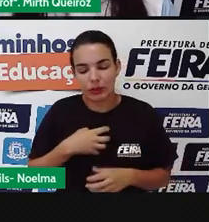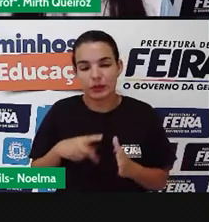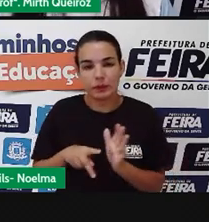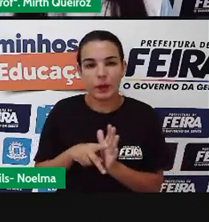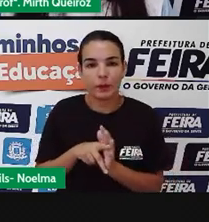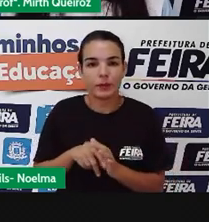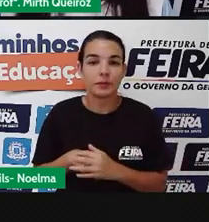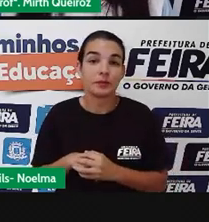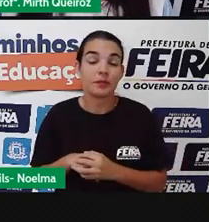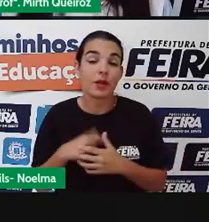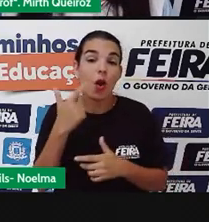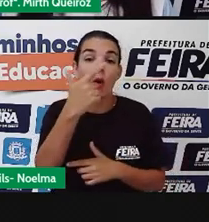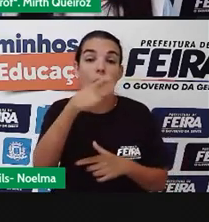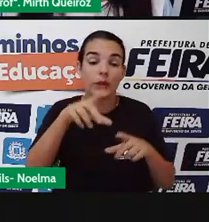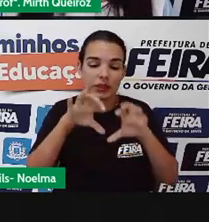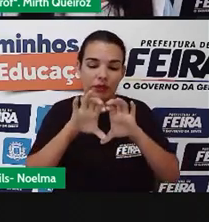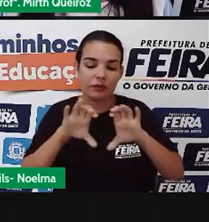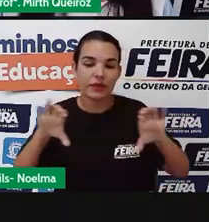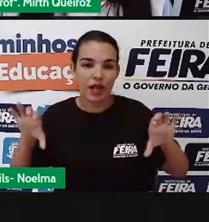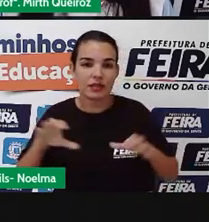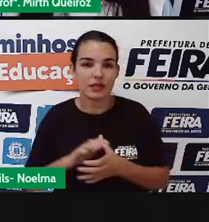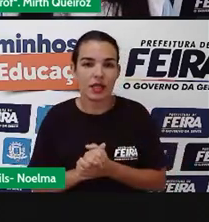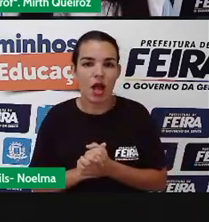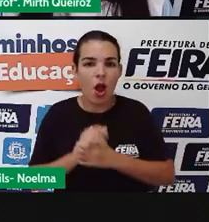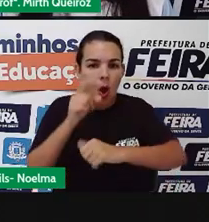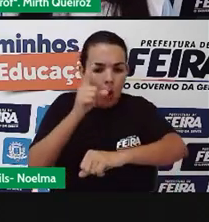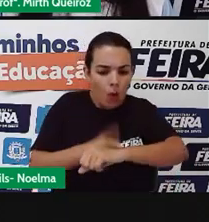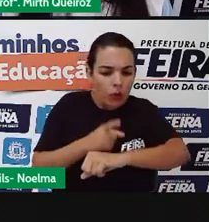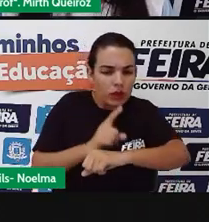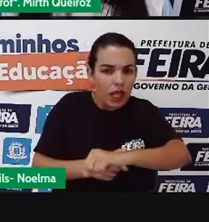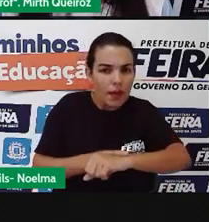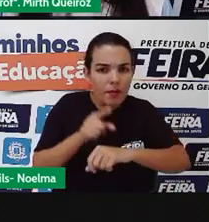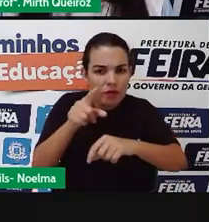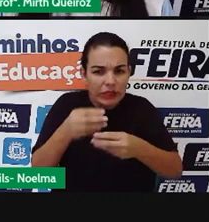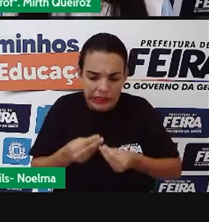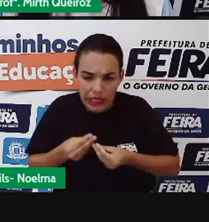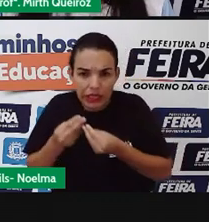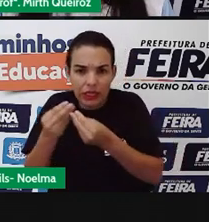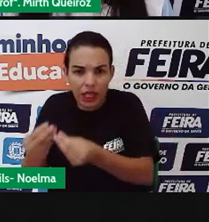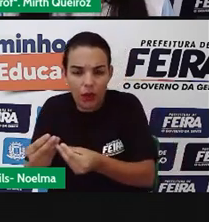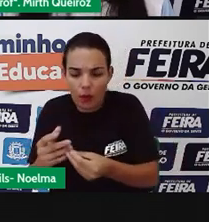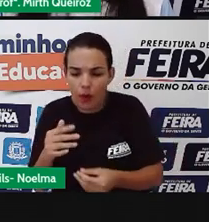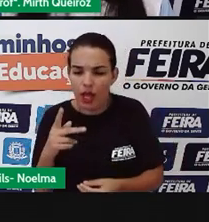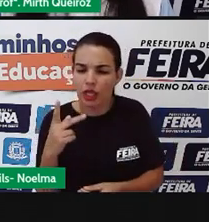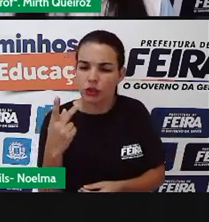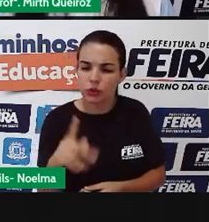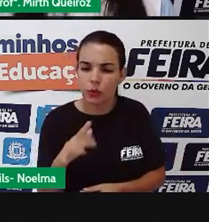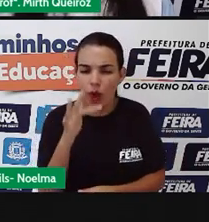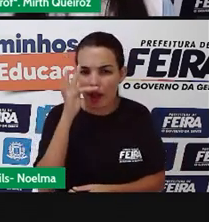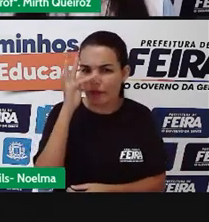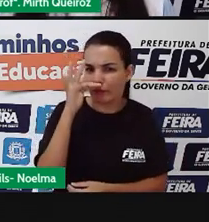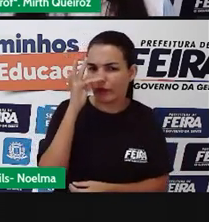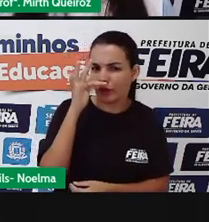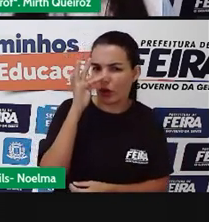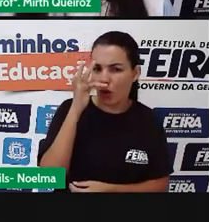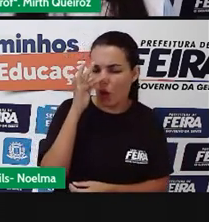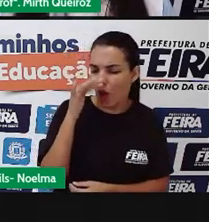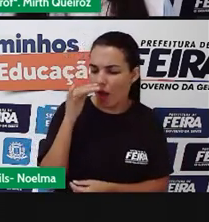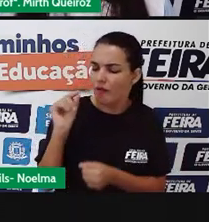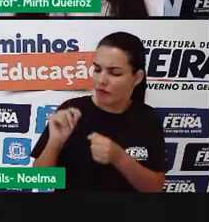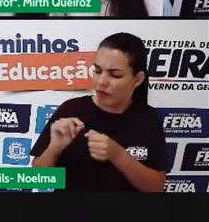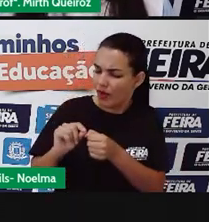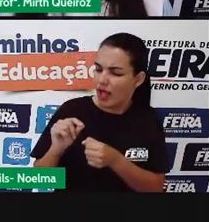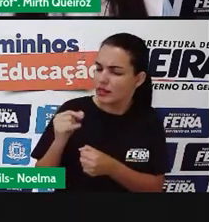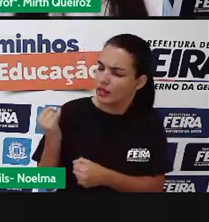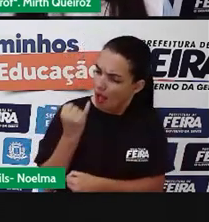Foi o tempo que você dedicaste a sua rosa e a fecha tão importante, né? O tempo que a gente dedica